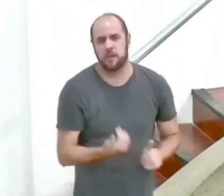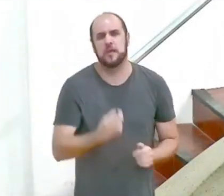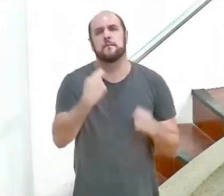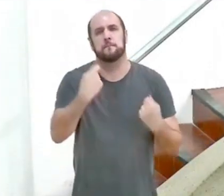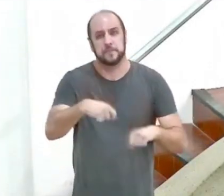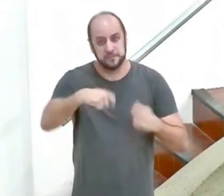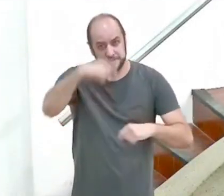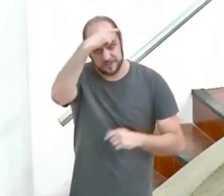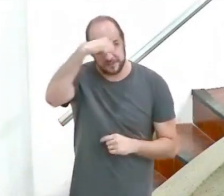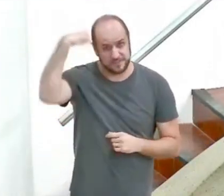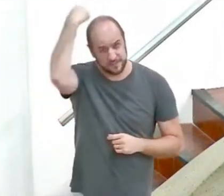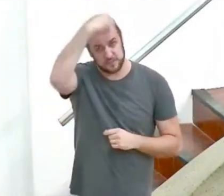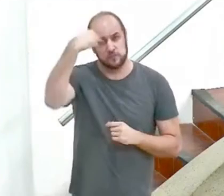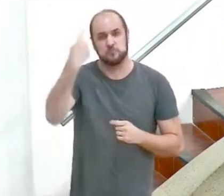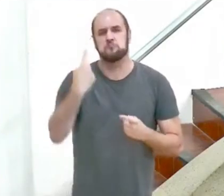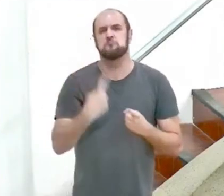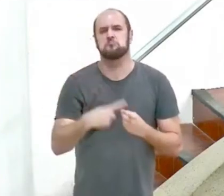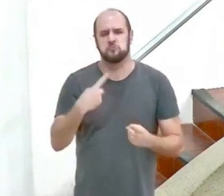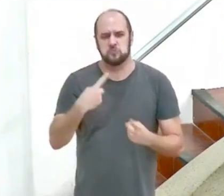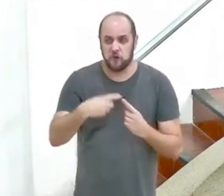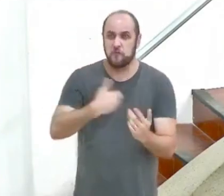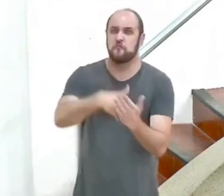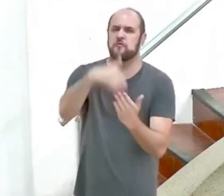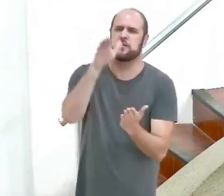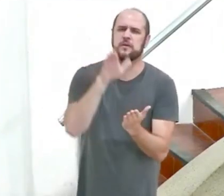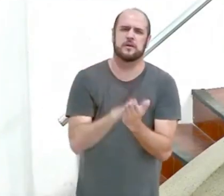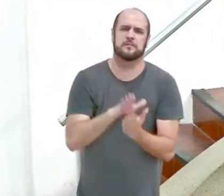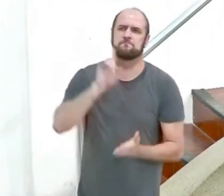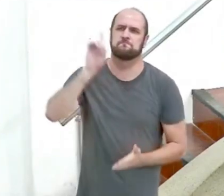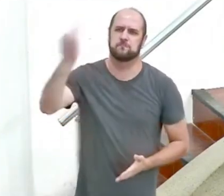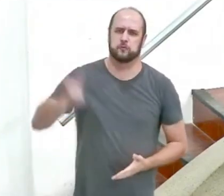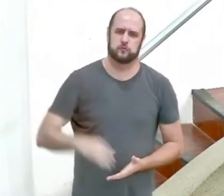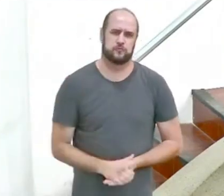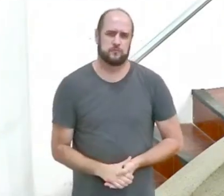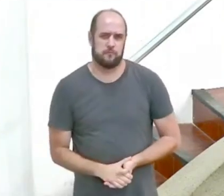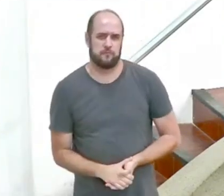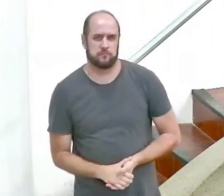devem ser santos por causa da vingança de Deus